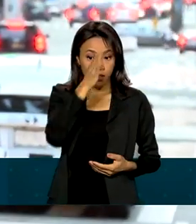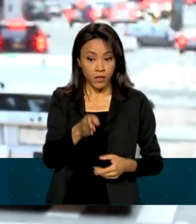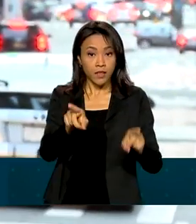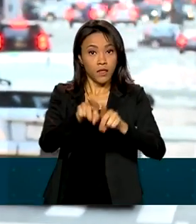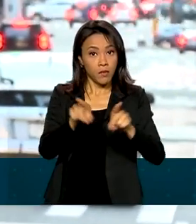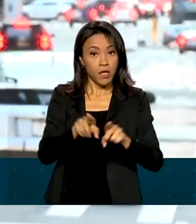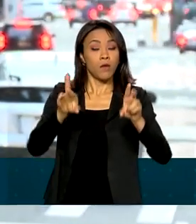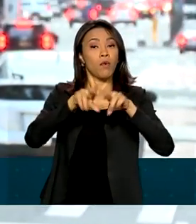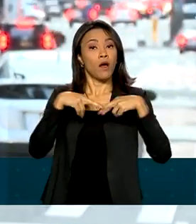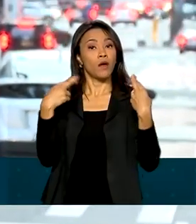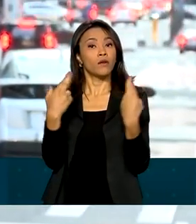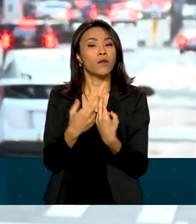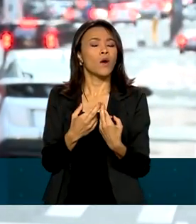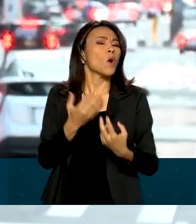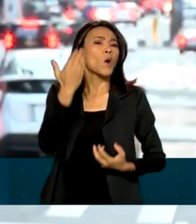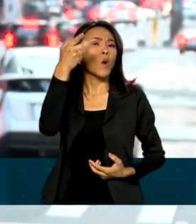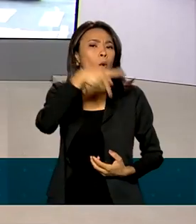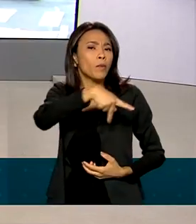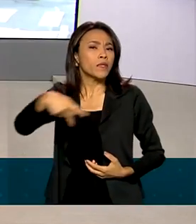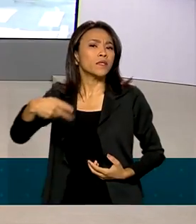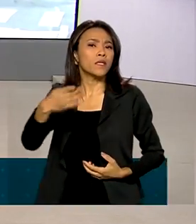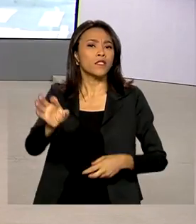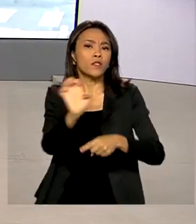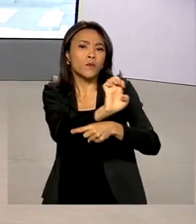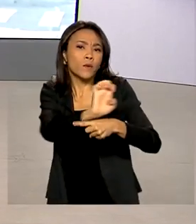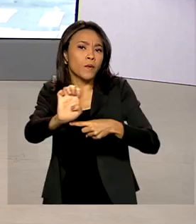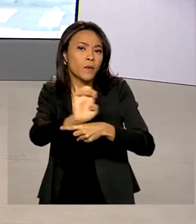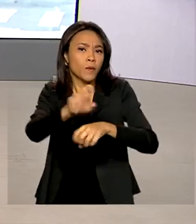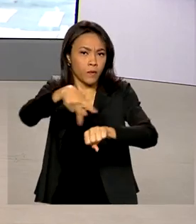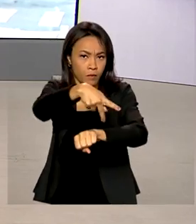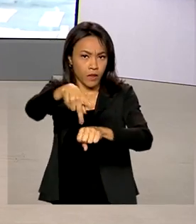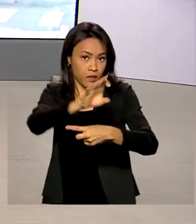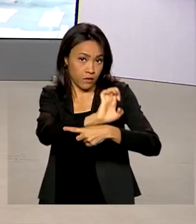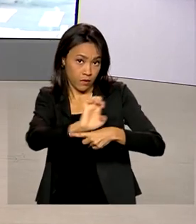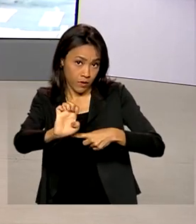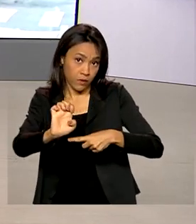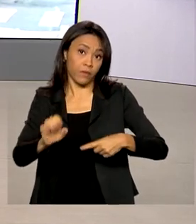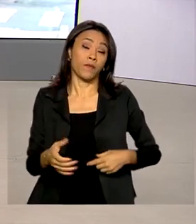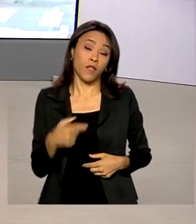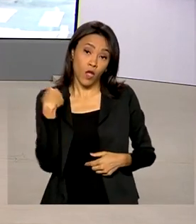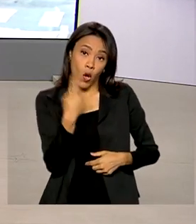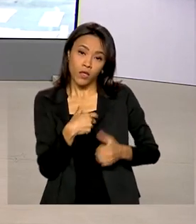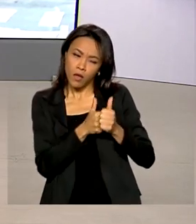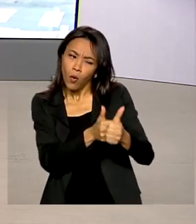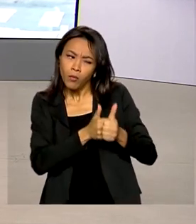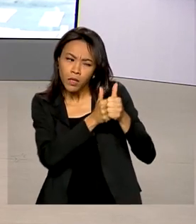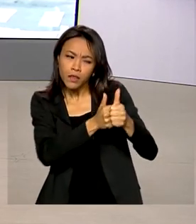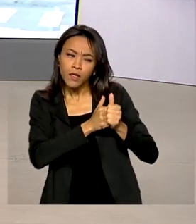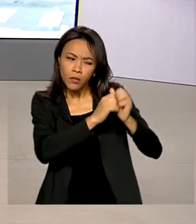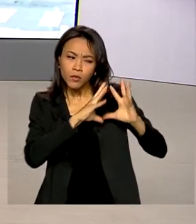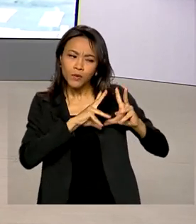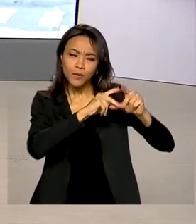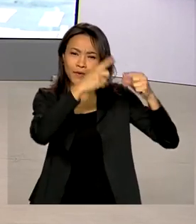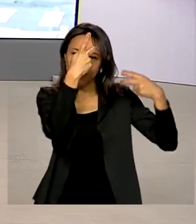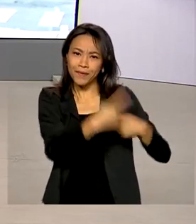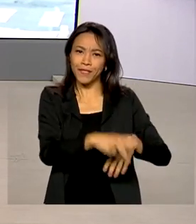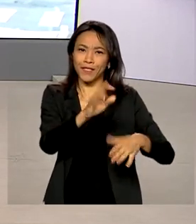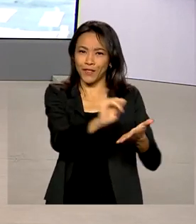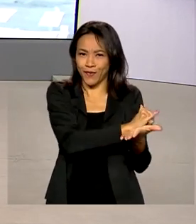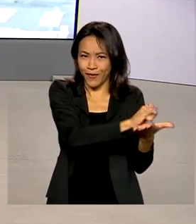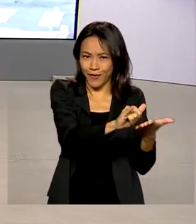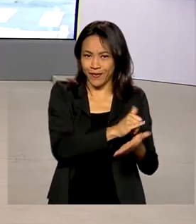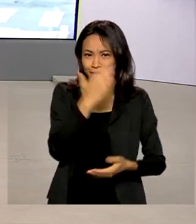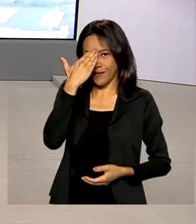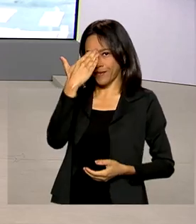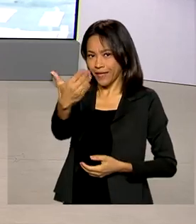o presidente do Equador. Renata, a gente continua, então, acompanhando tudo por aqui, direto de Nova Iorque. Obrigada,